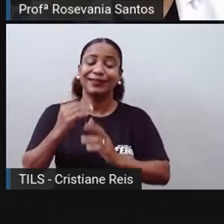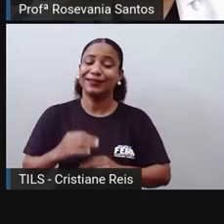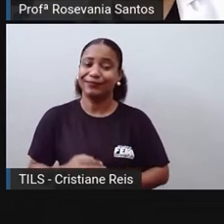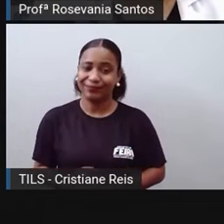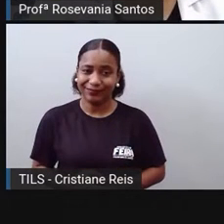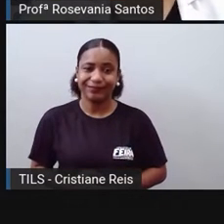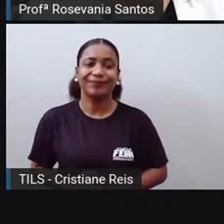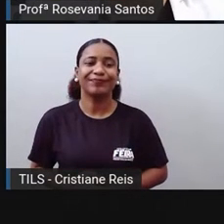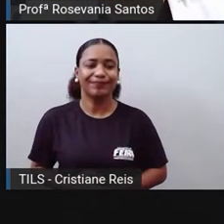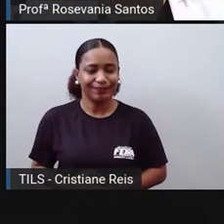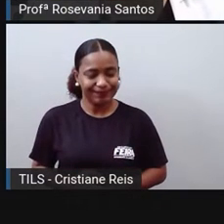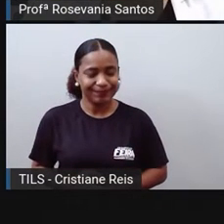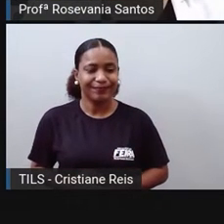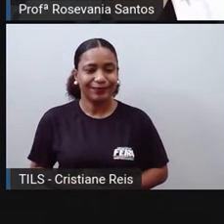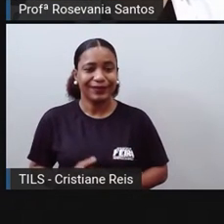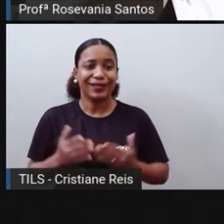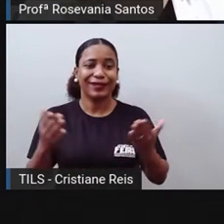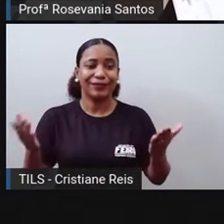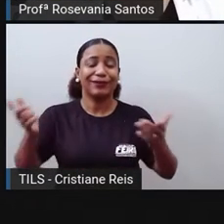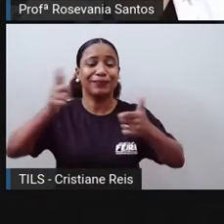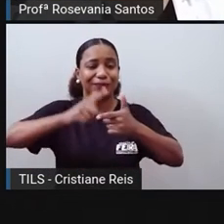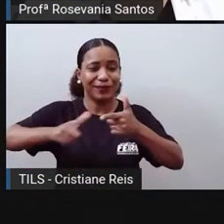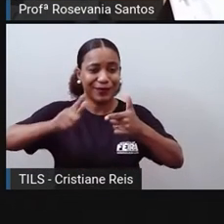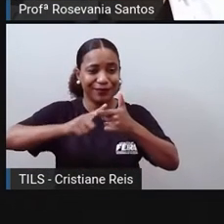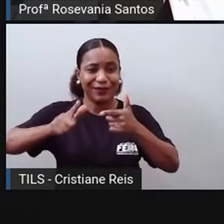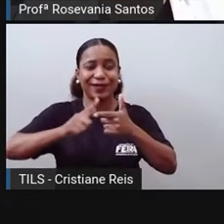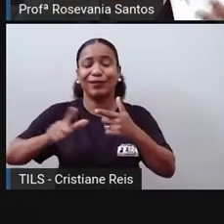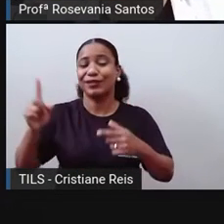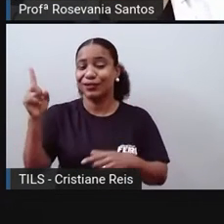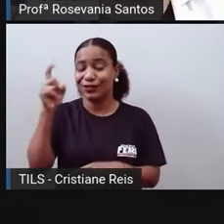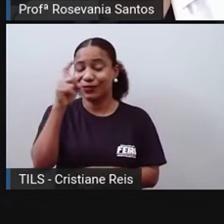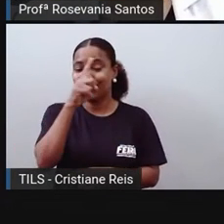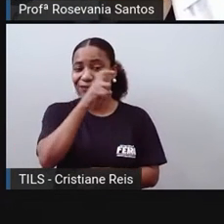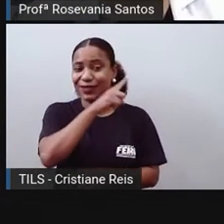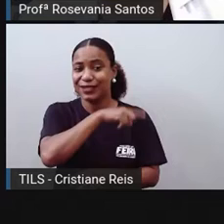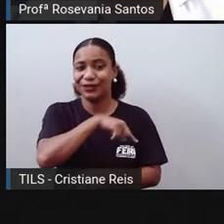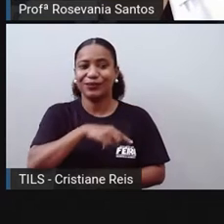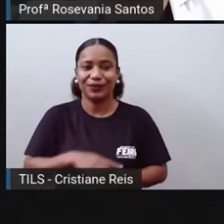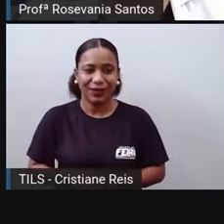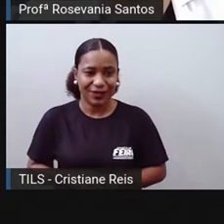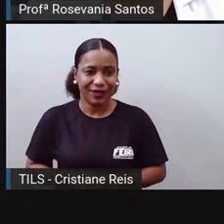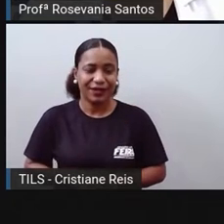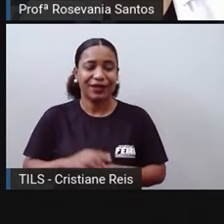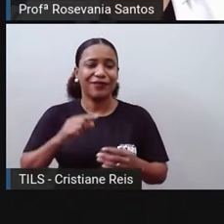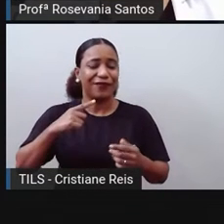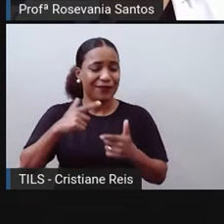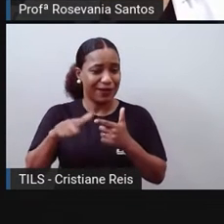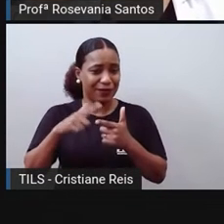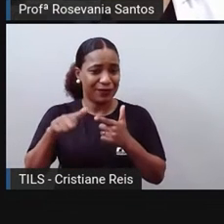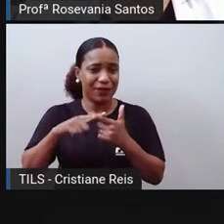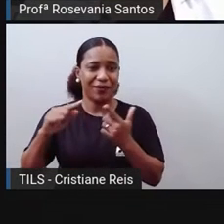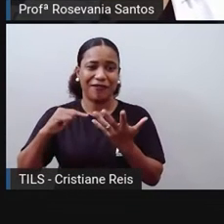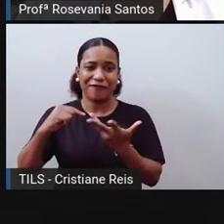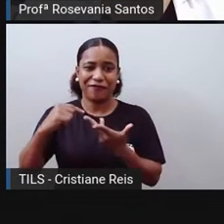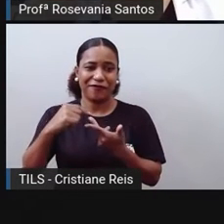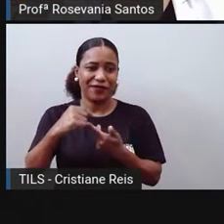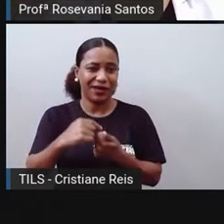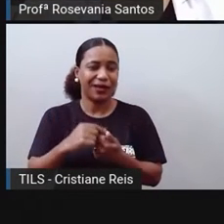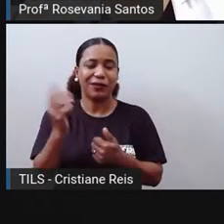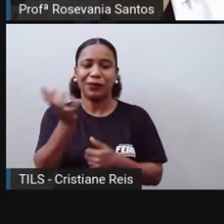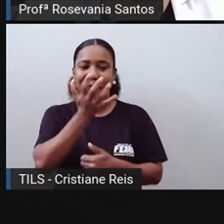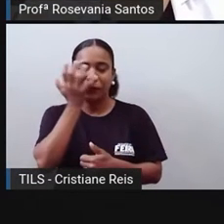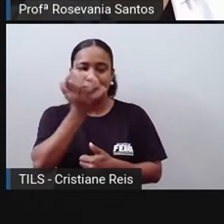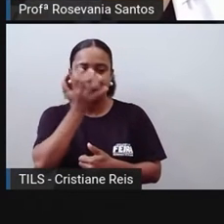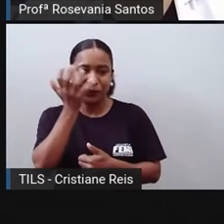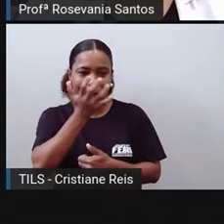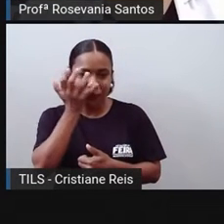batem no mesmo lugar, que é exatamente a exaustão dos recursos naturais. Então, aumenta a poluição, eu